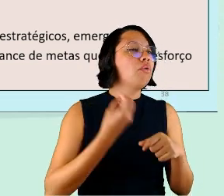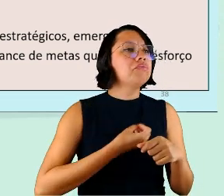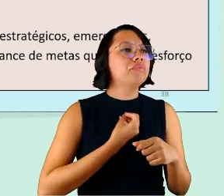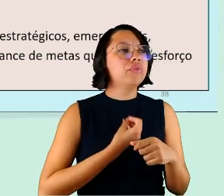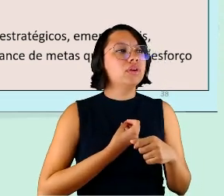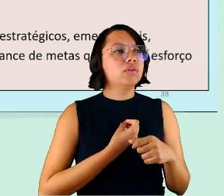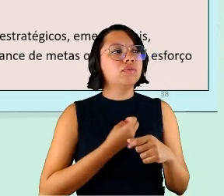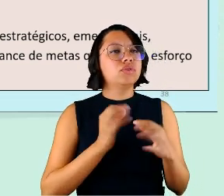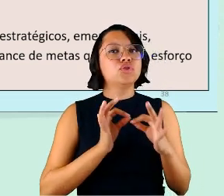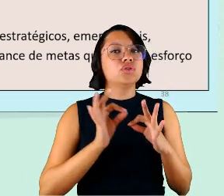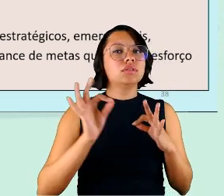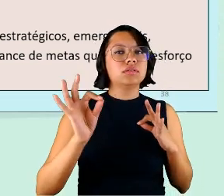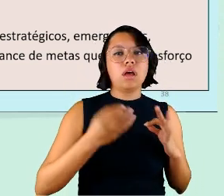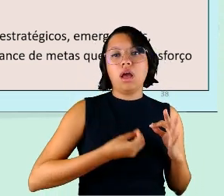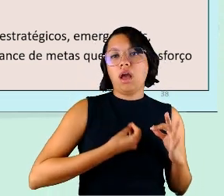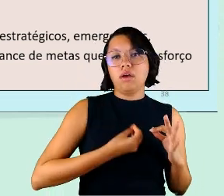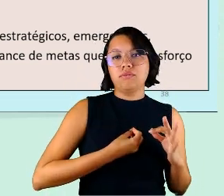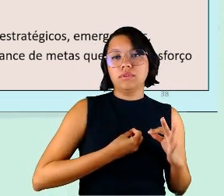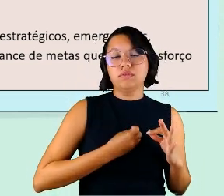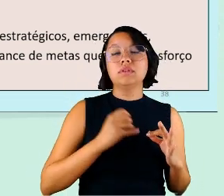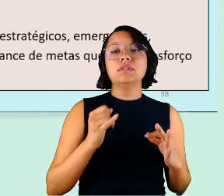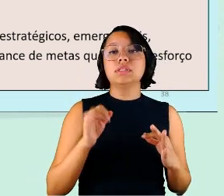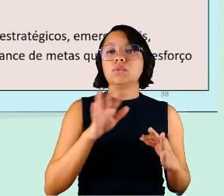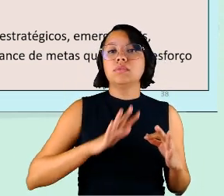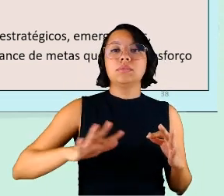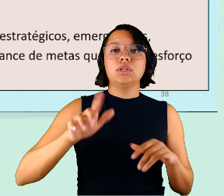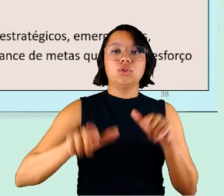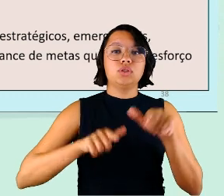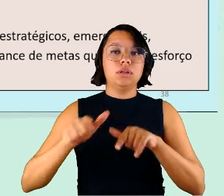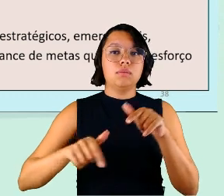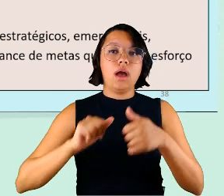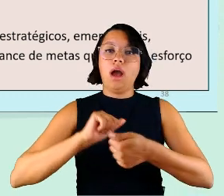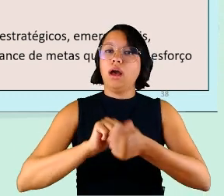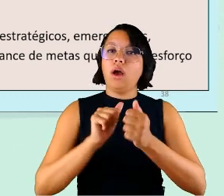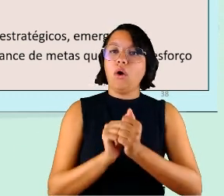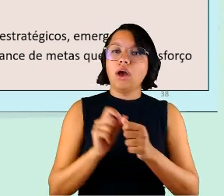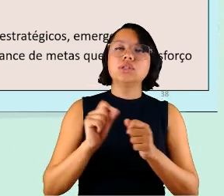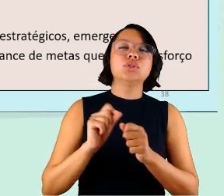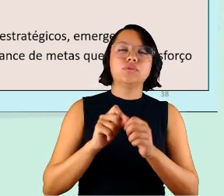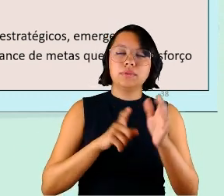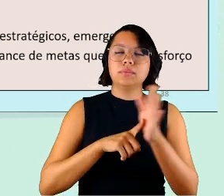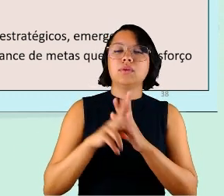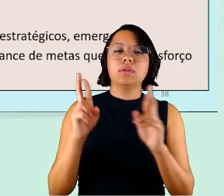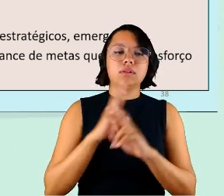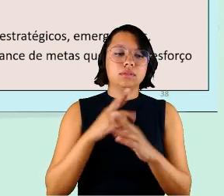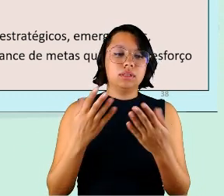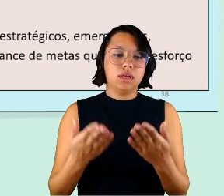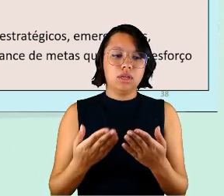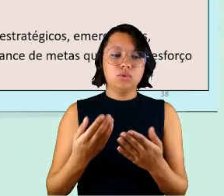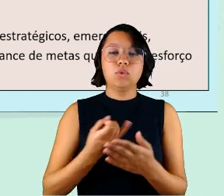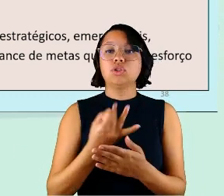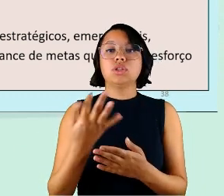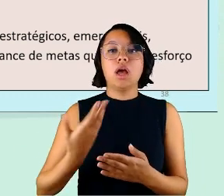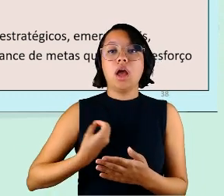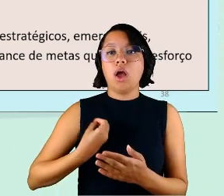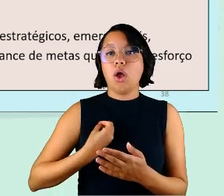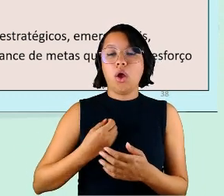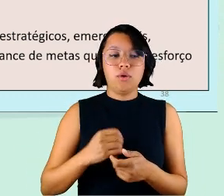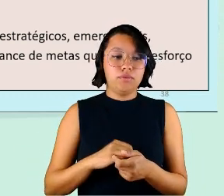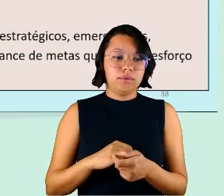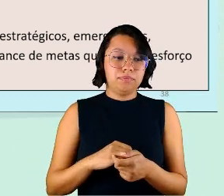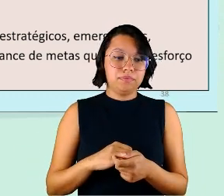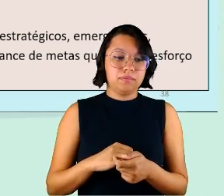né qual a distância que ela vive se o ambiente de trabalho dela está adequado a gente fez perguntas sobre isso sobre o número de filhos eu não trouxe aqui